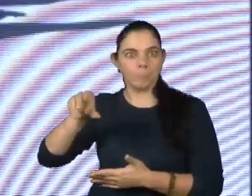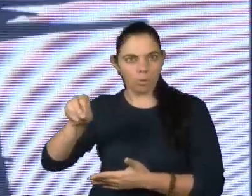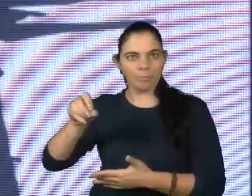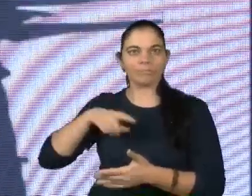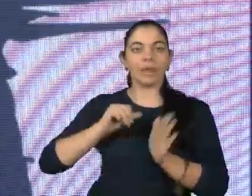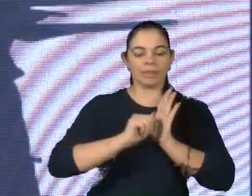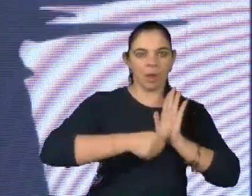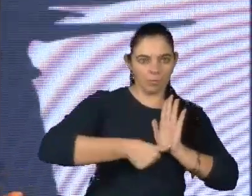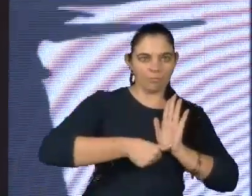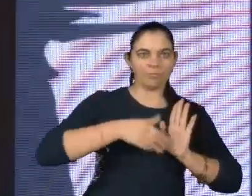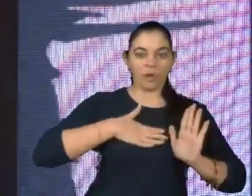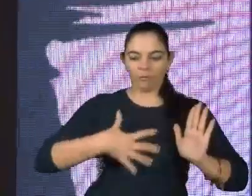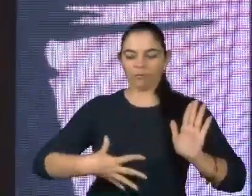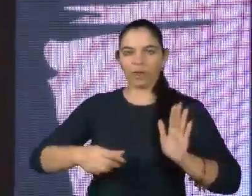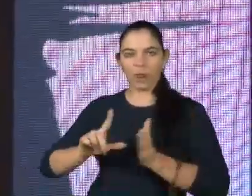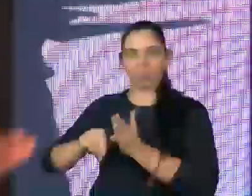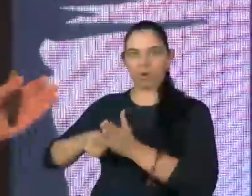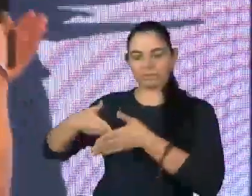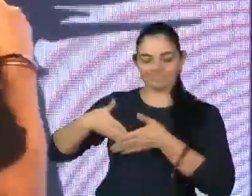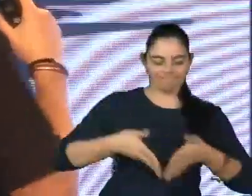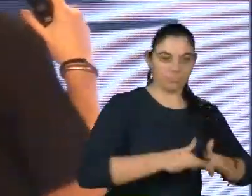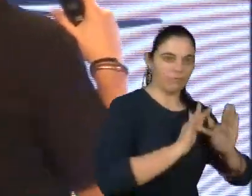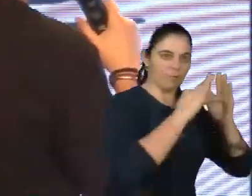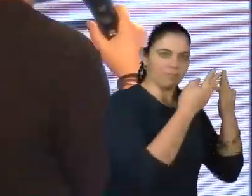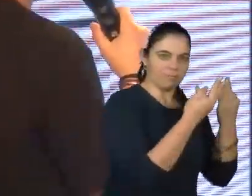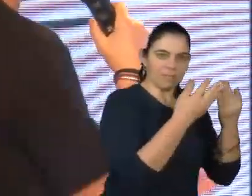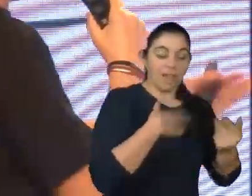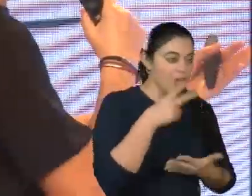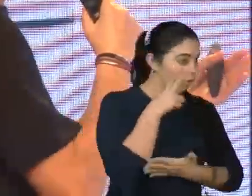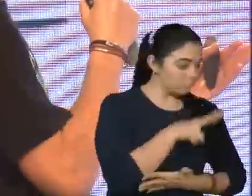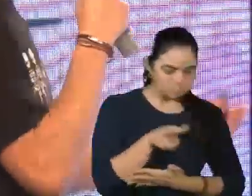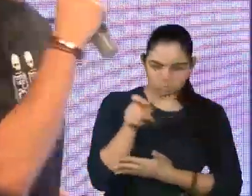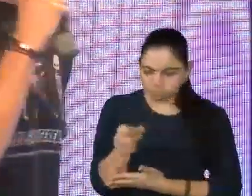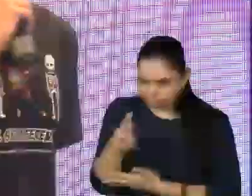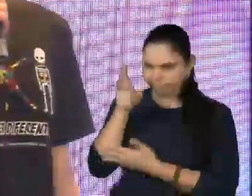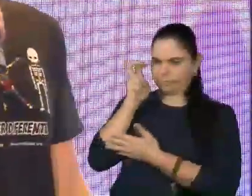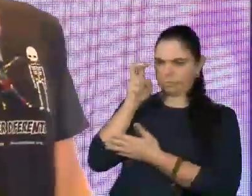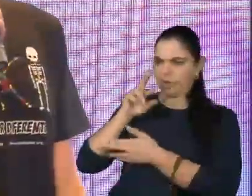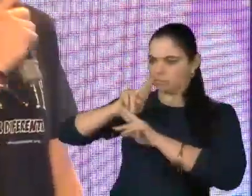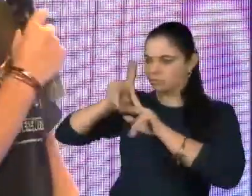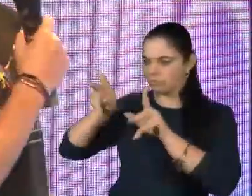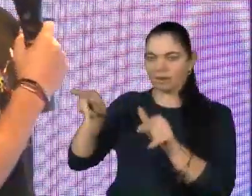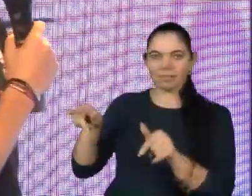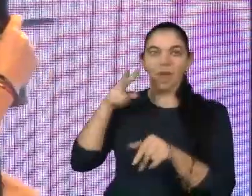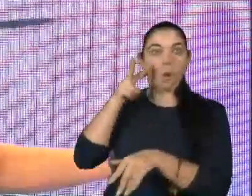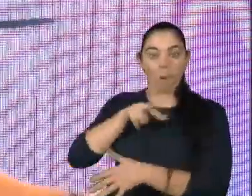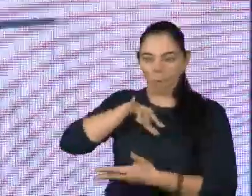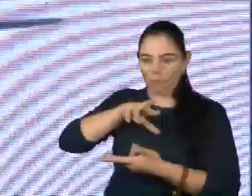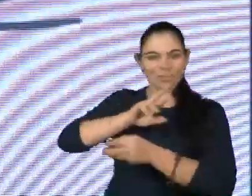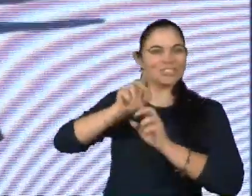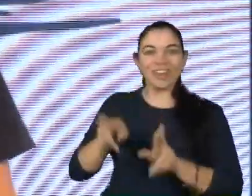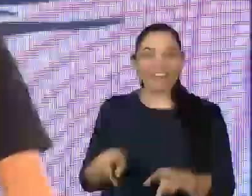depois que ele chegou, me ensinou muito a valorizar as diferenças, a enxergar o mundo através de outras perspectivas